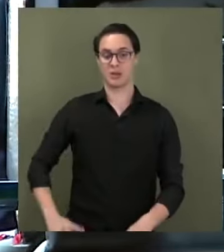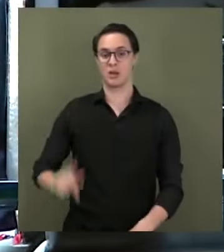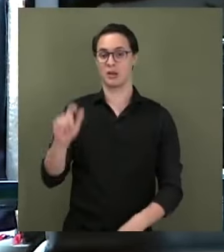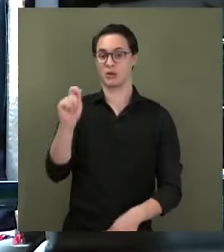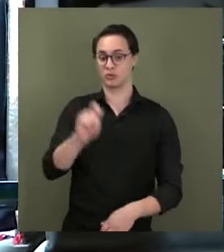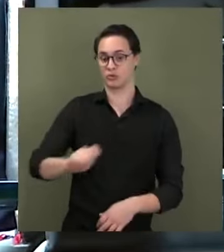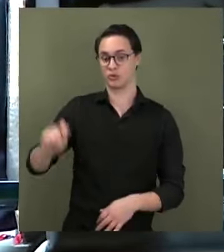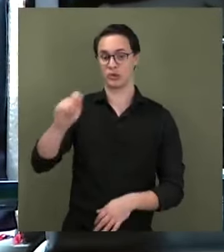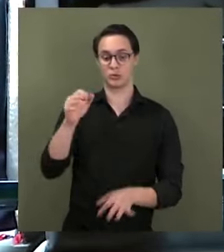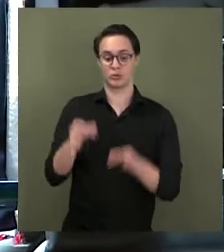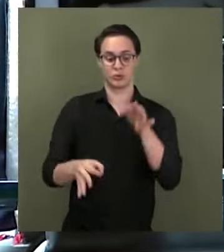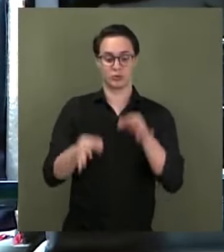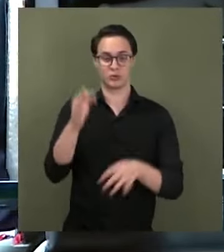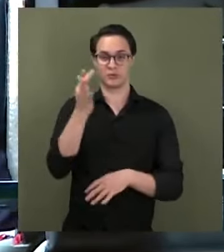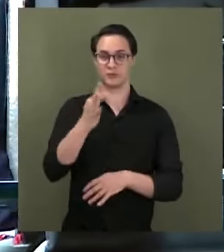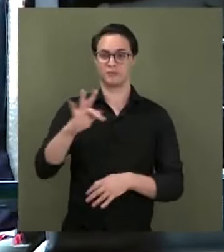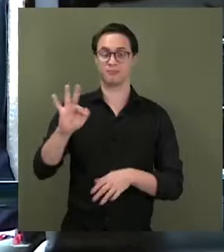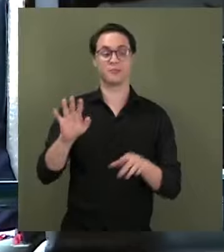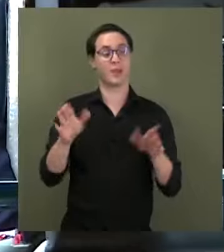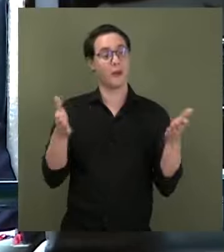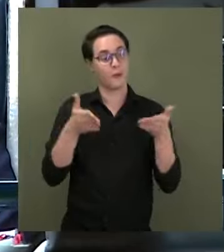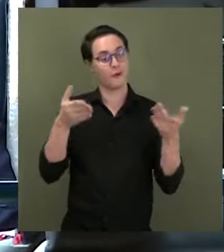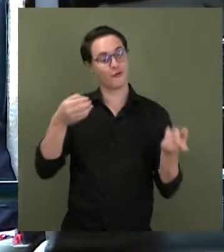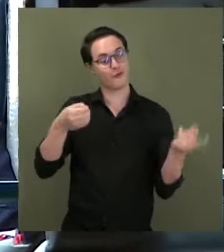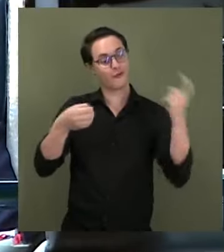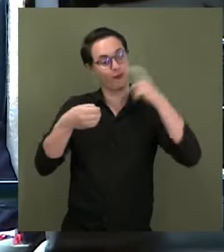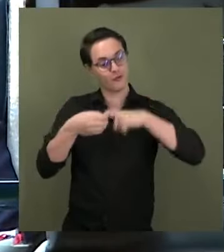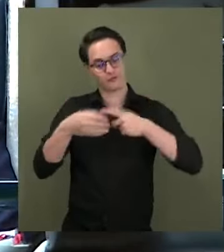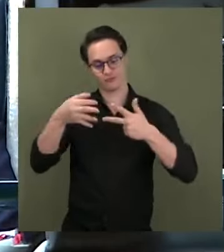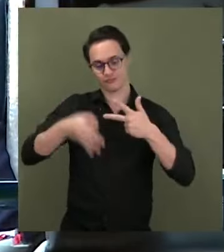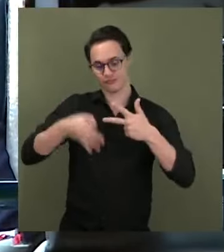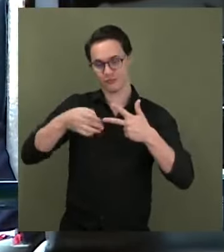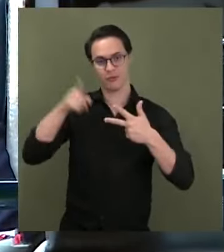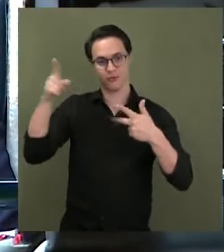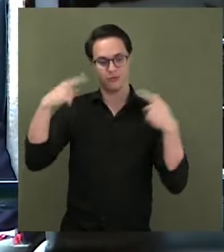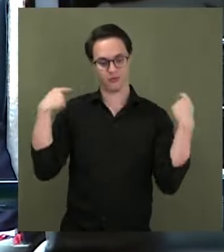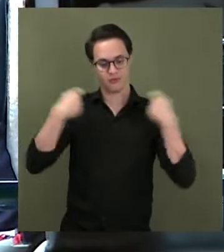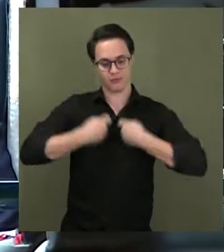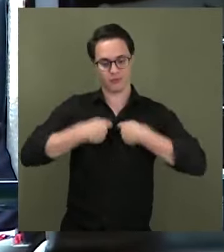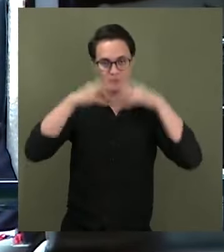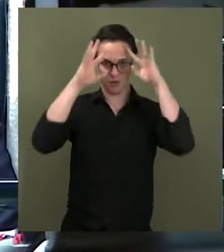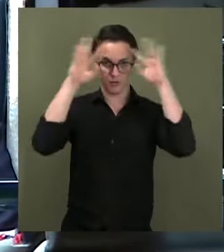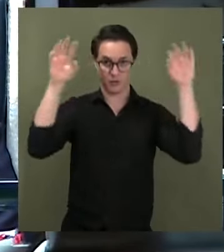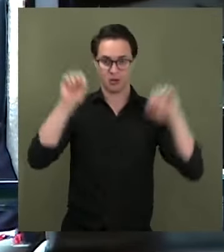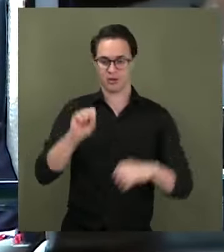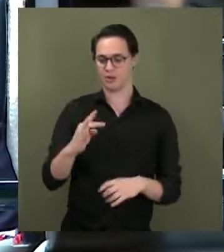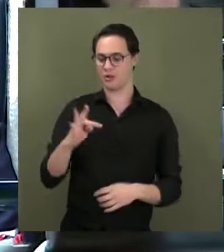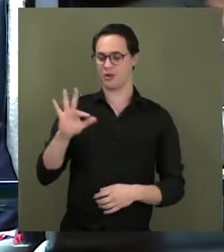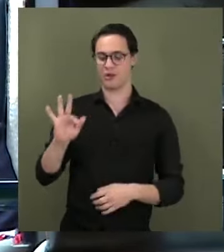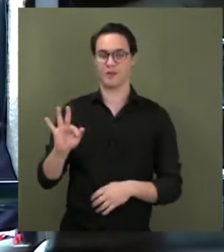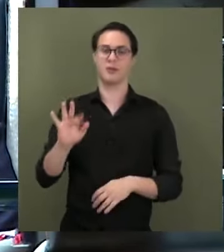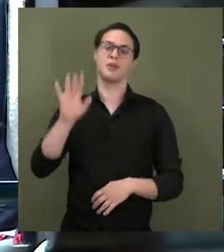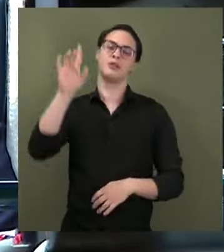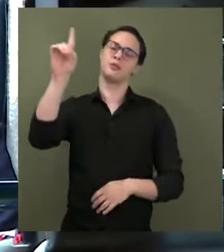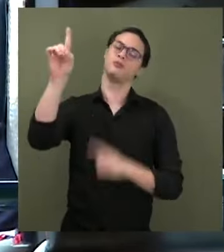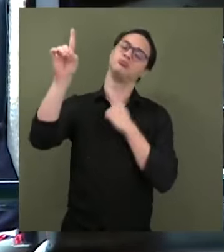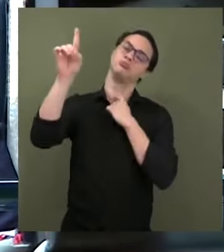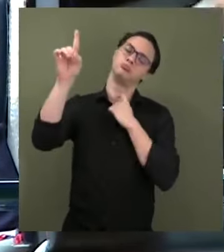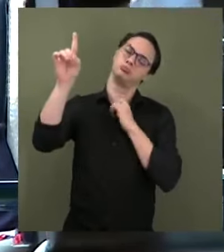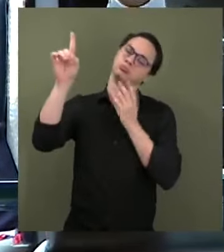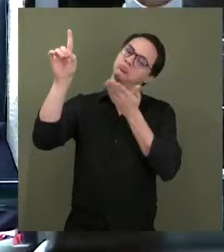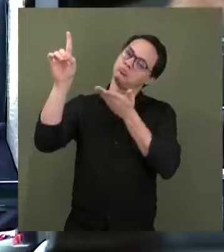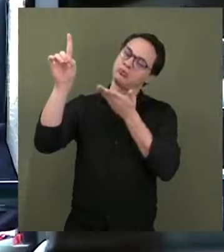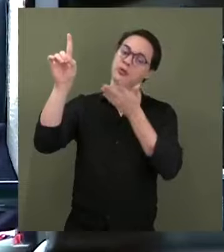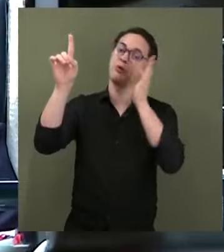dos Juízes Federais e retorna à sua cadeira de magistrado no âmbito do Supremo Tribunal Federal e Deus queira, quem sabe de fato,